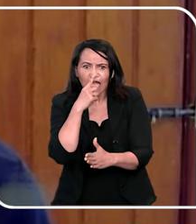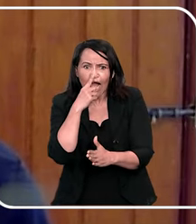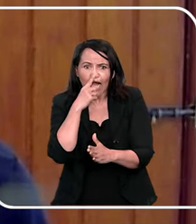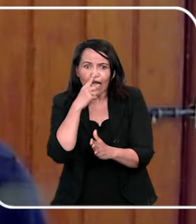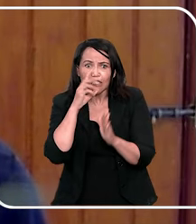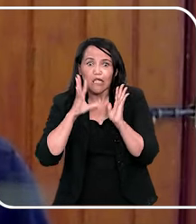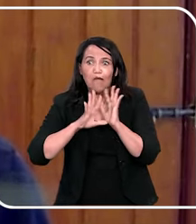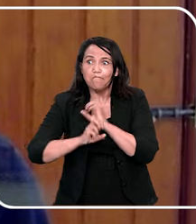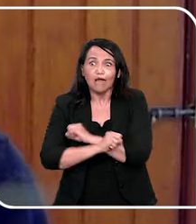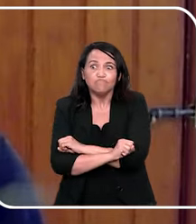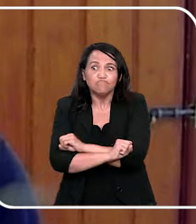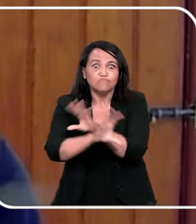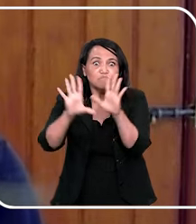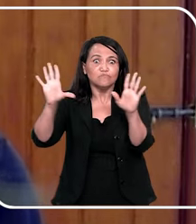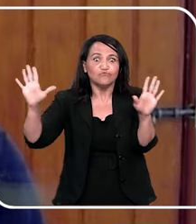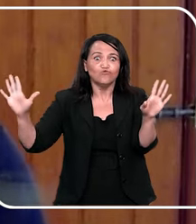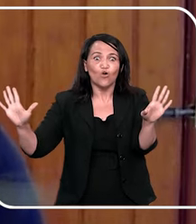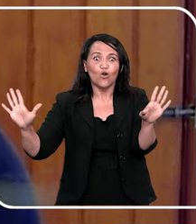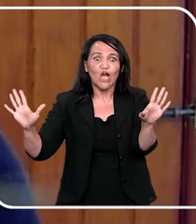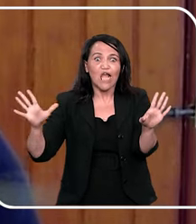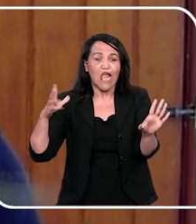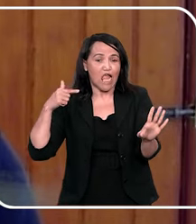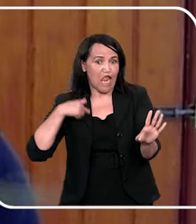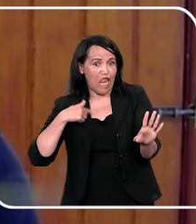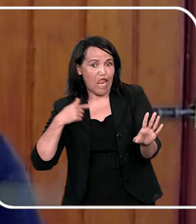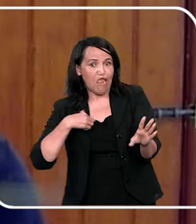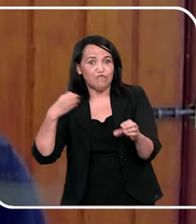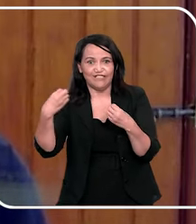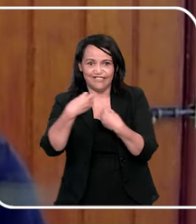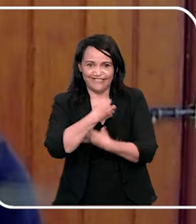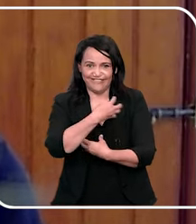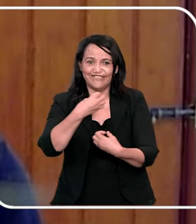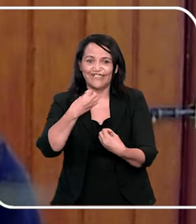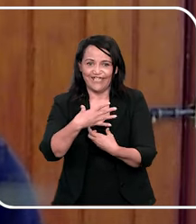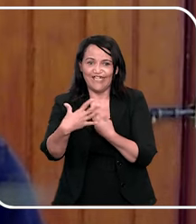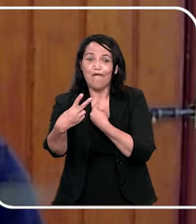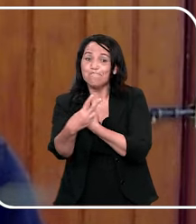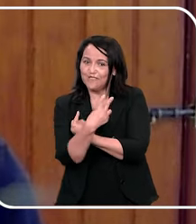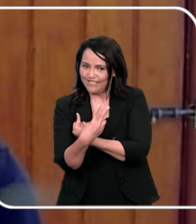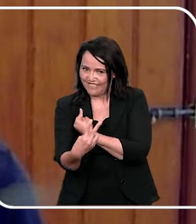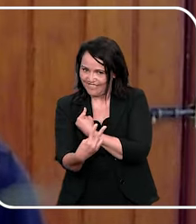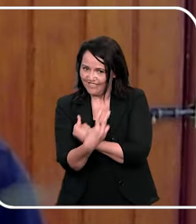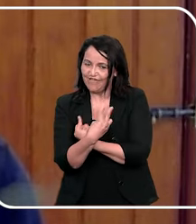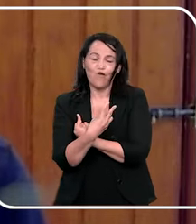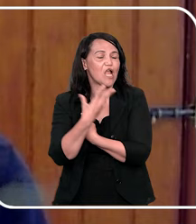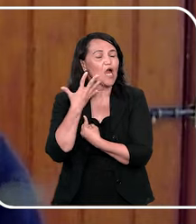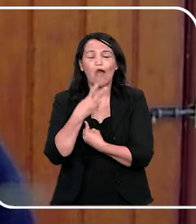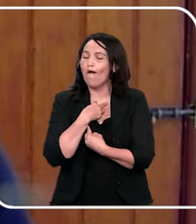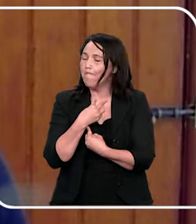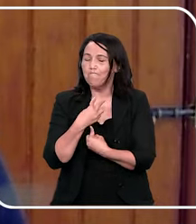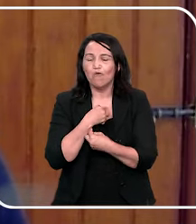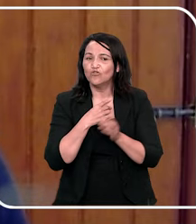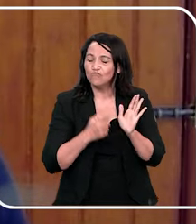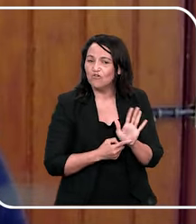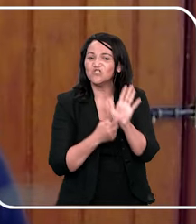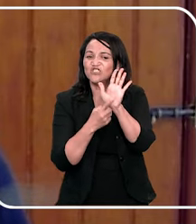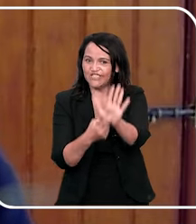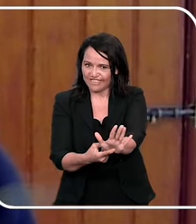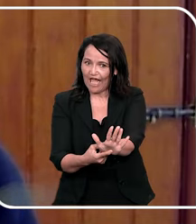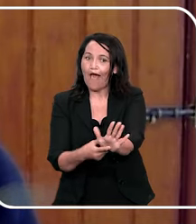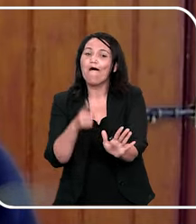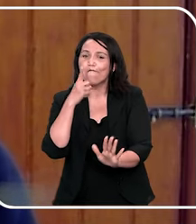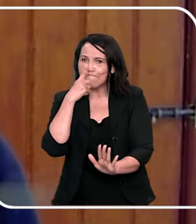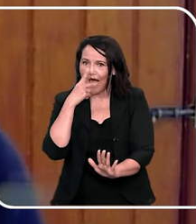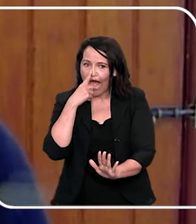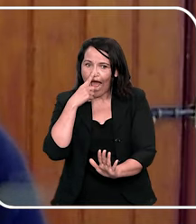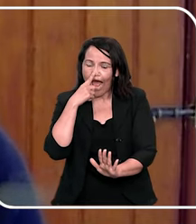mundo, ou seja, eu que ensinei para ela, né, a proteção, e que não se deve mostrar as partes